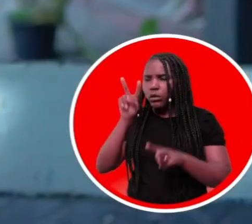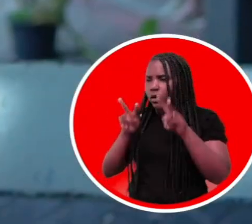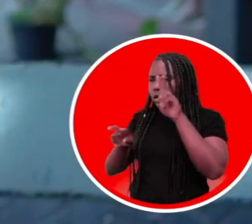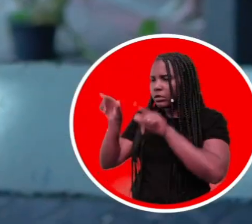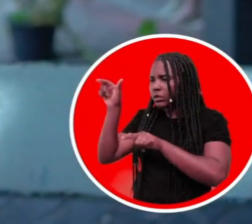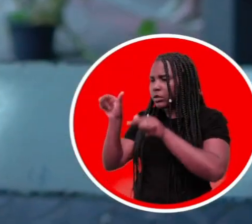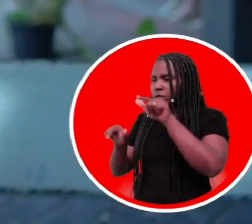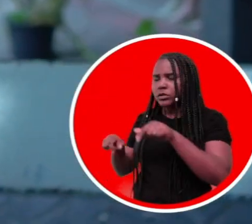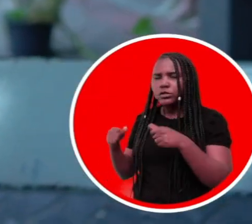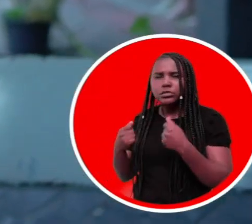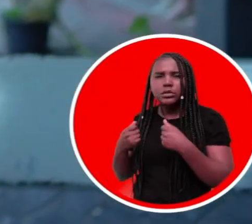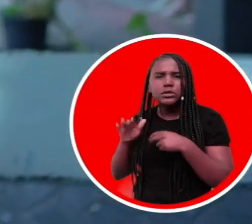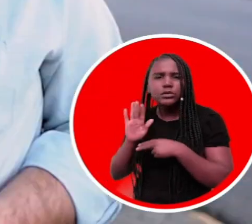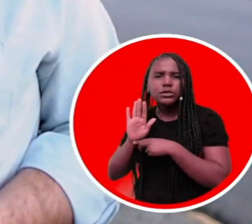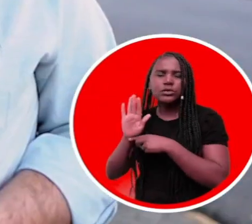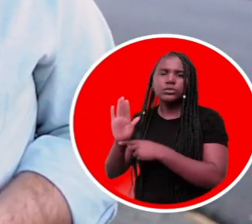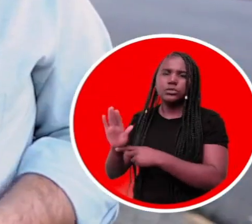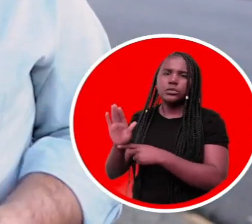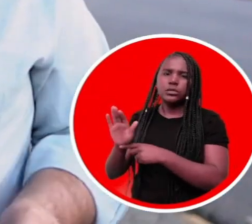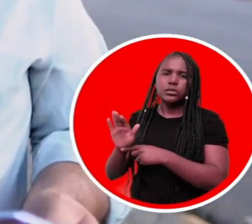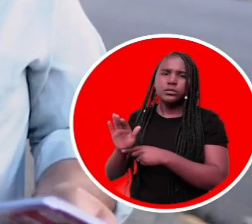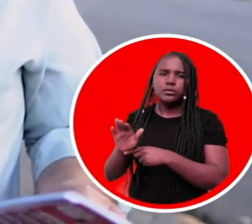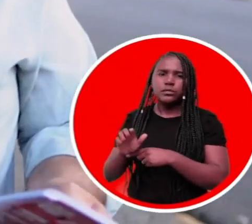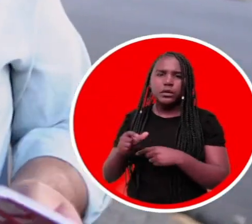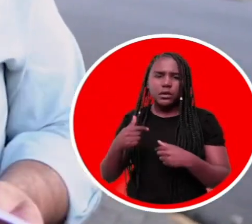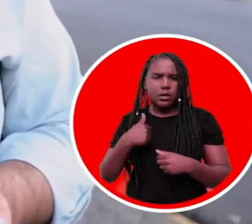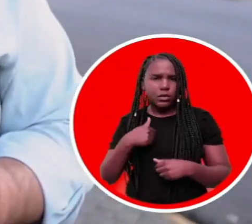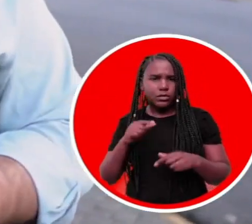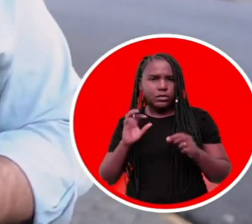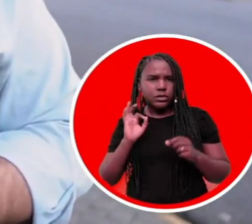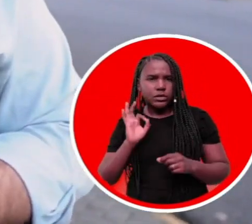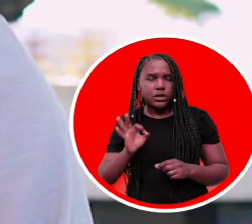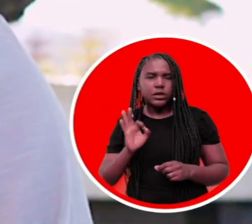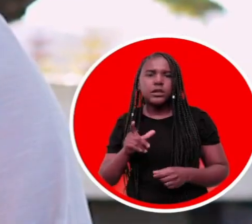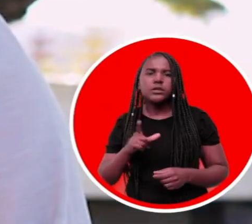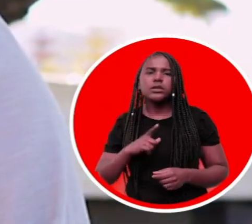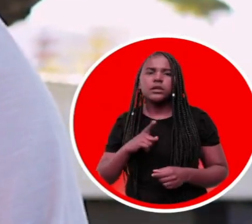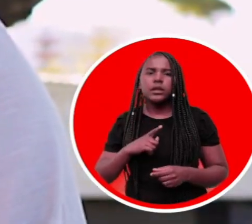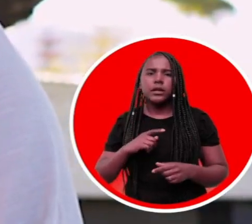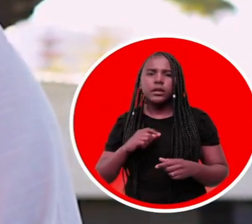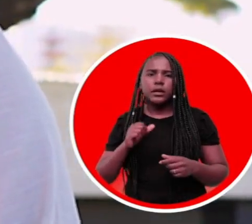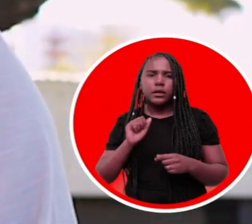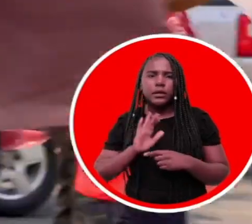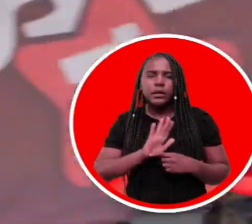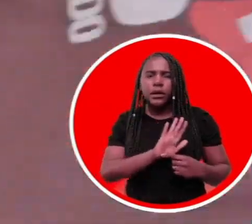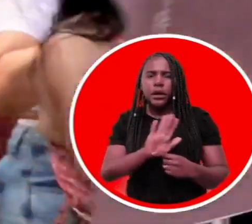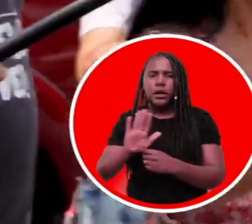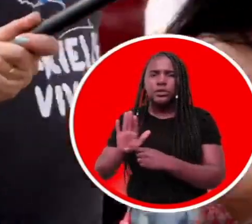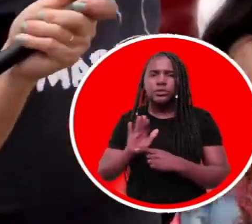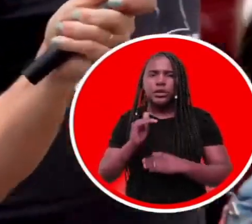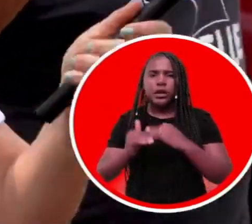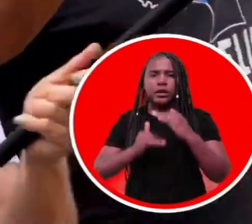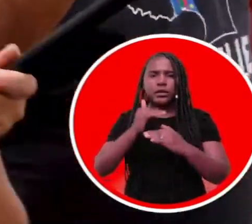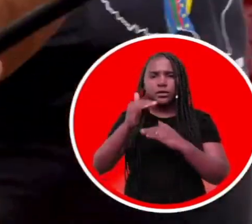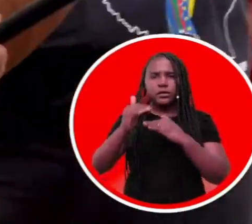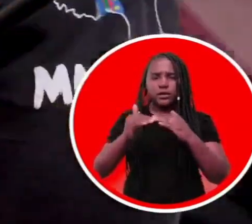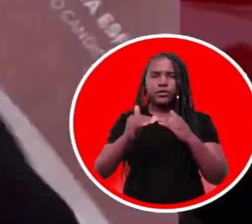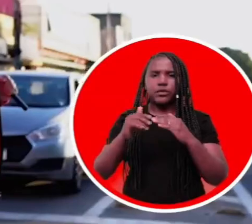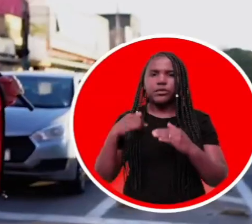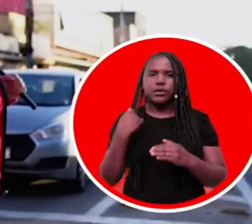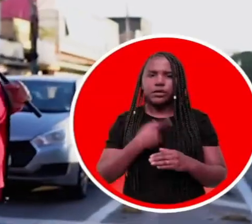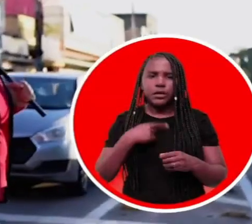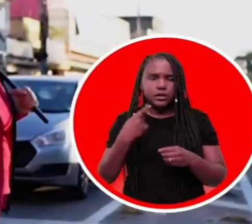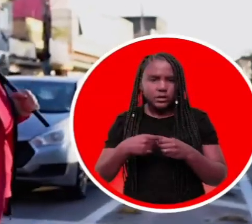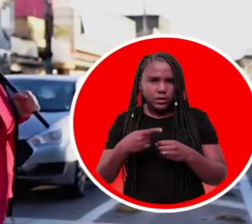realmente precisam. Tenho certeza que posso acrescentar cada vez mais para a prosperidade da nossa princesinha